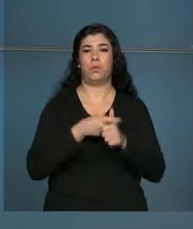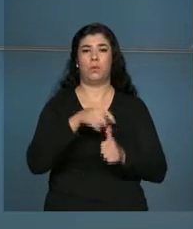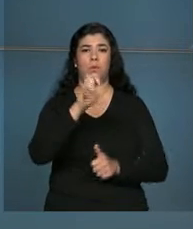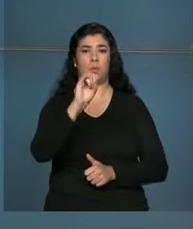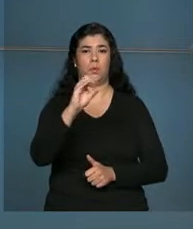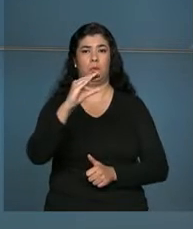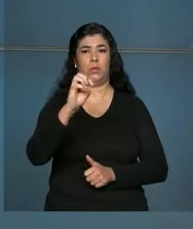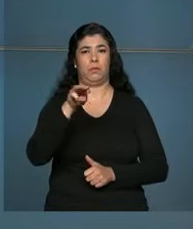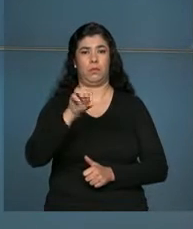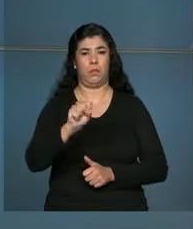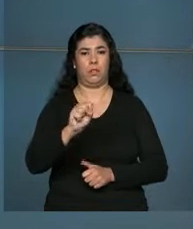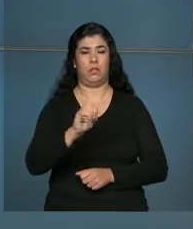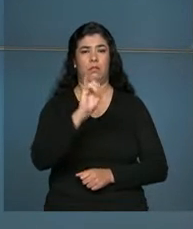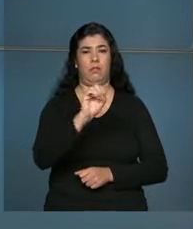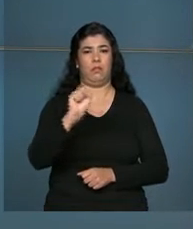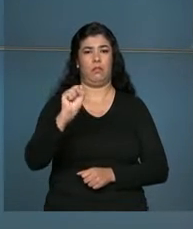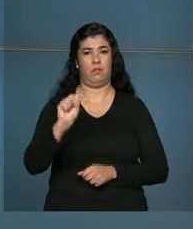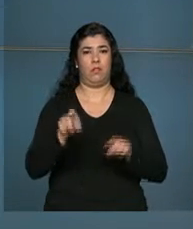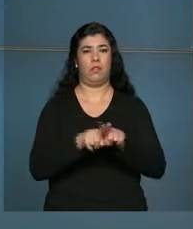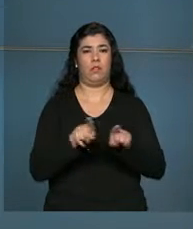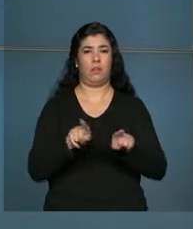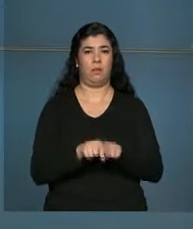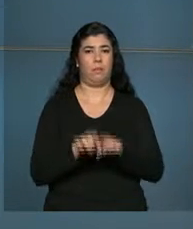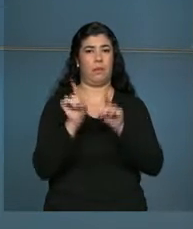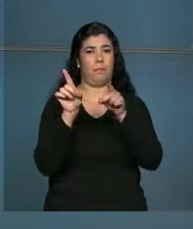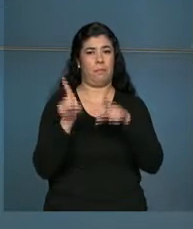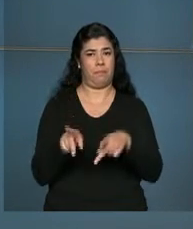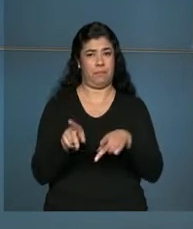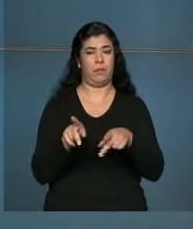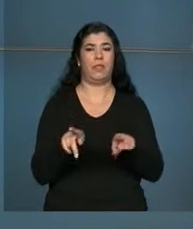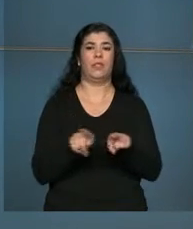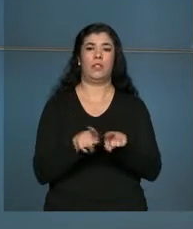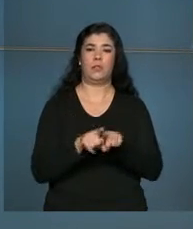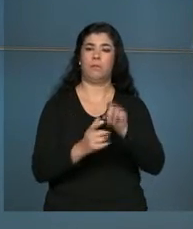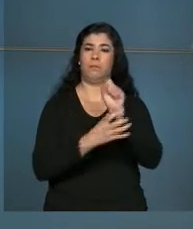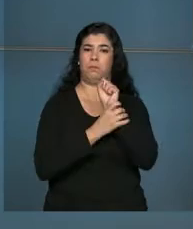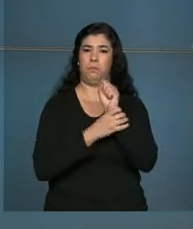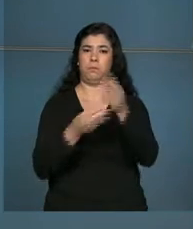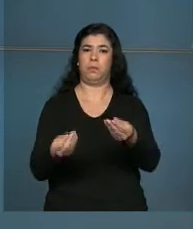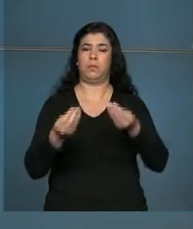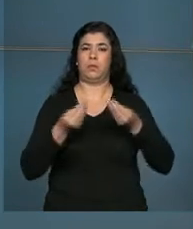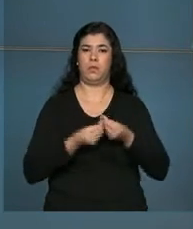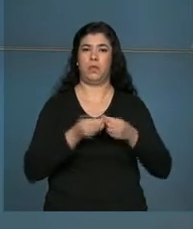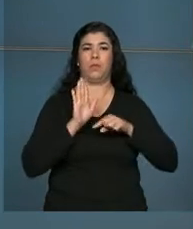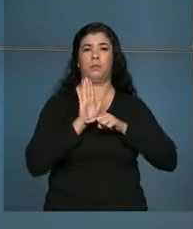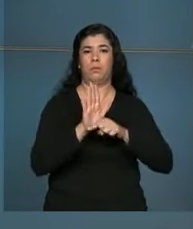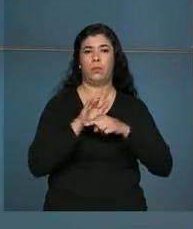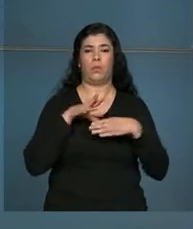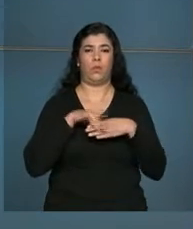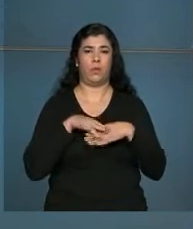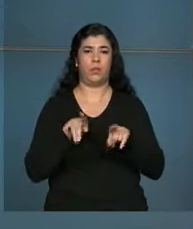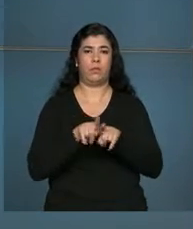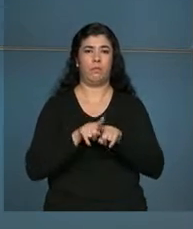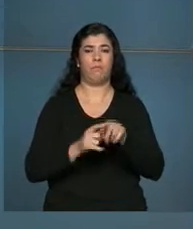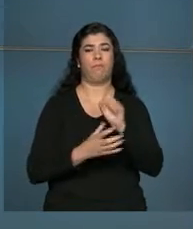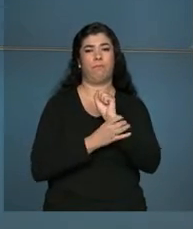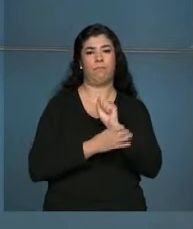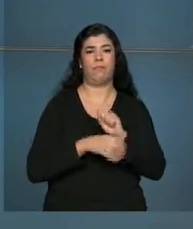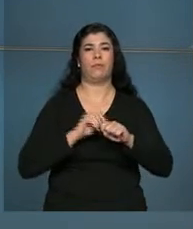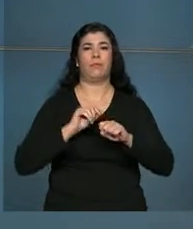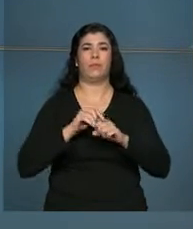ICMS, ISS e também da Previdência Social, o que garante ao empreendedor auxílio-doença,